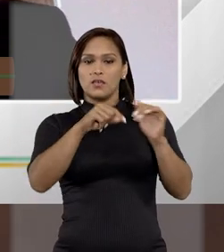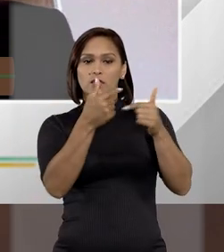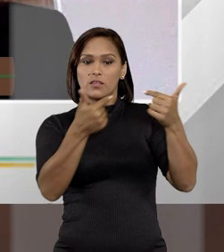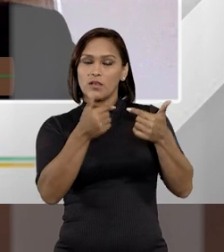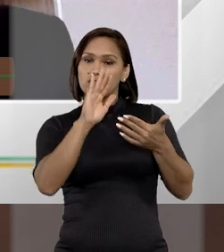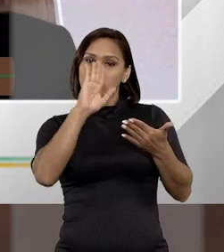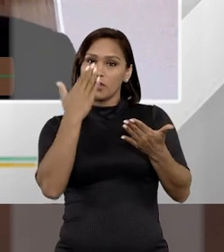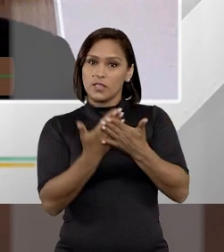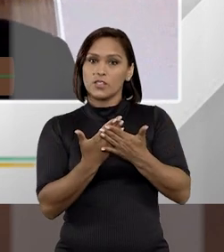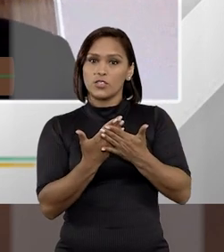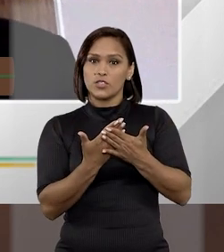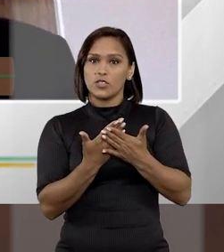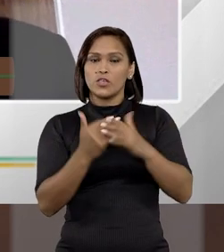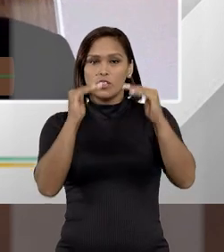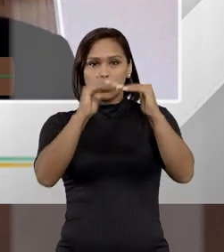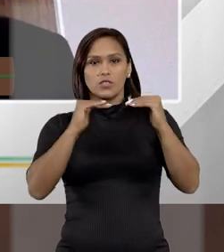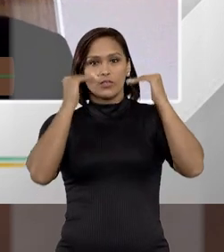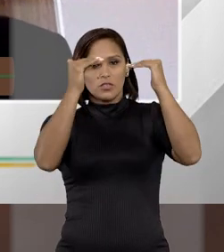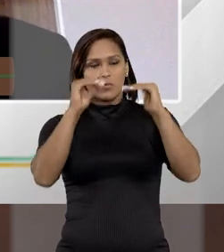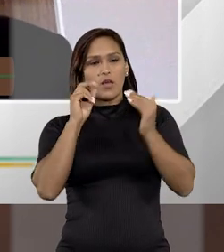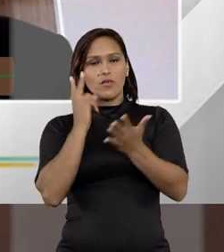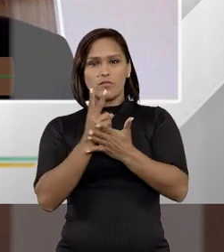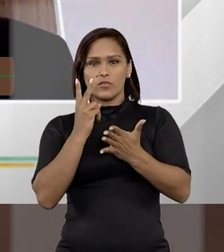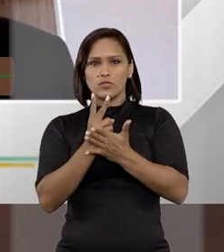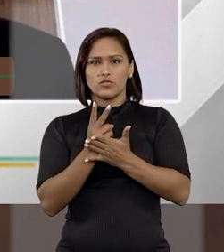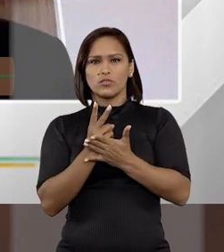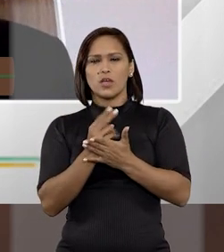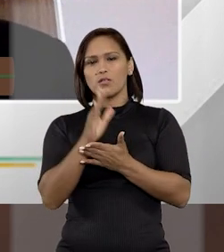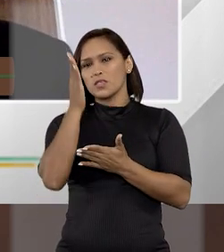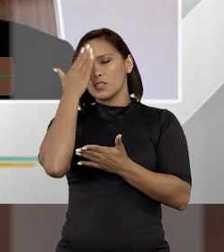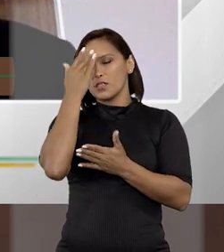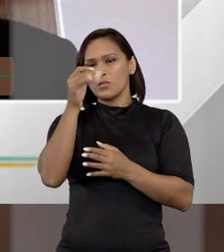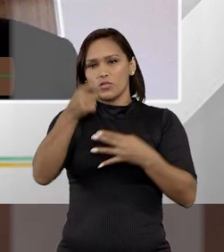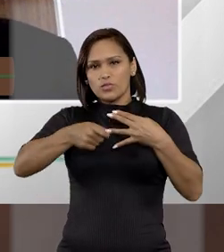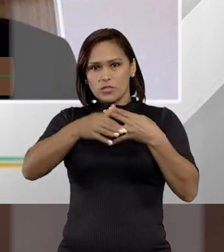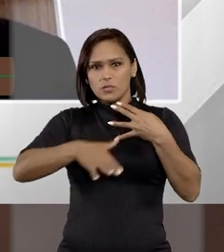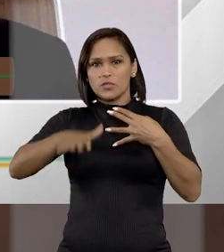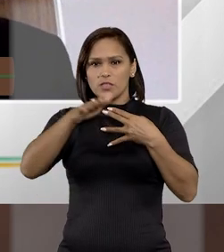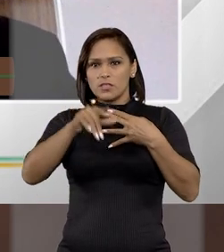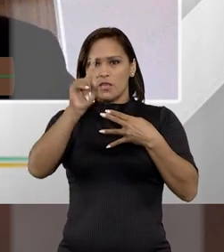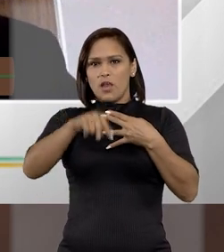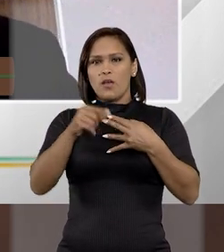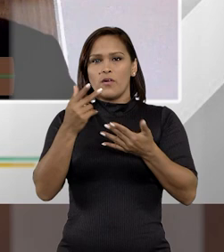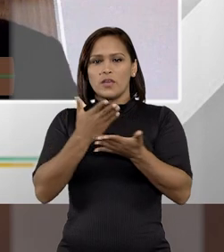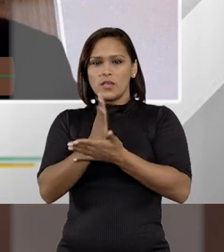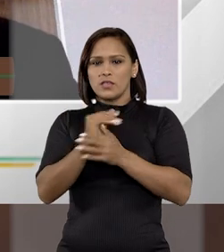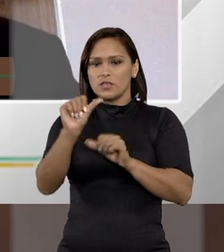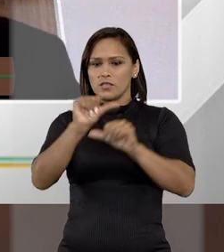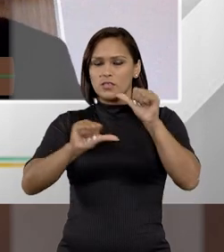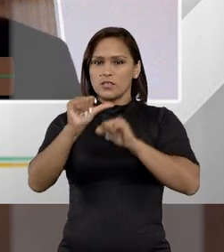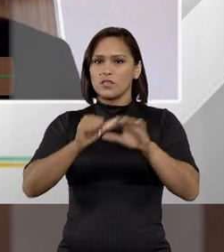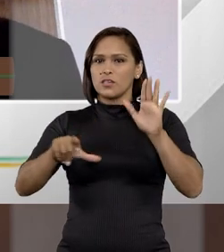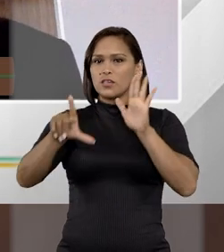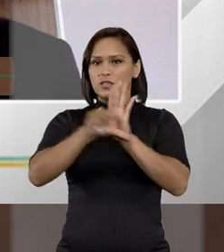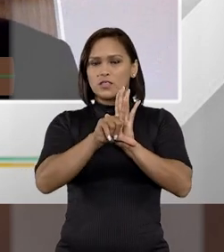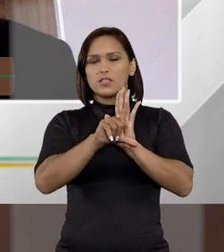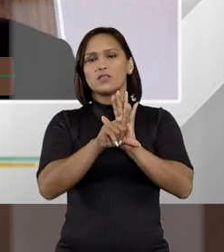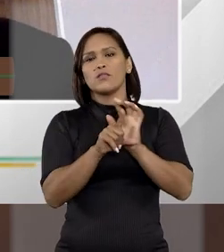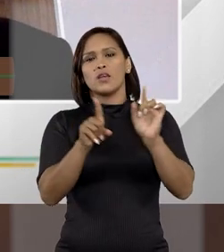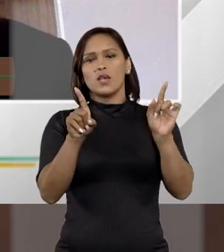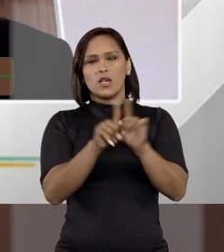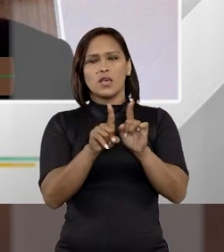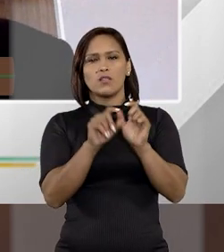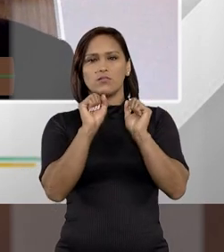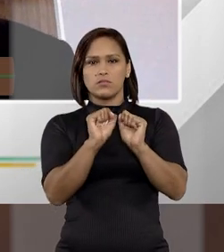quero crer que os tribunais superiores vão continuar com esse entendimento jurisprudencial e essa alteração legislativa, ela vai